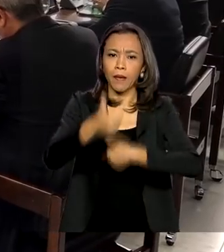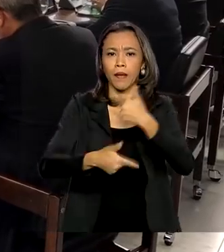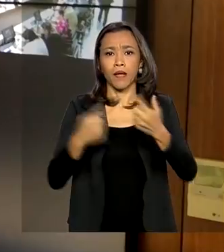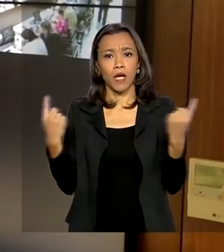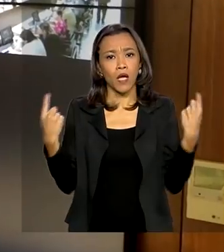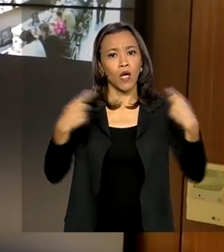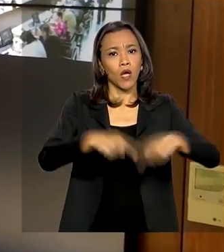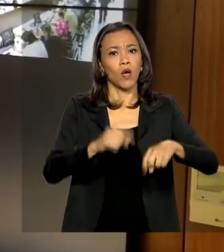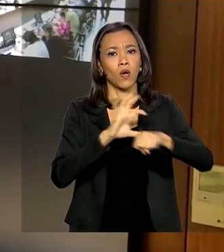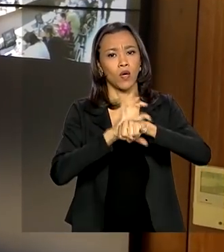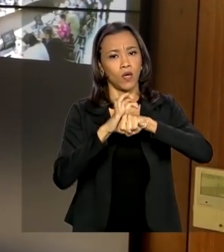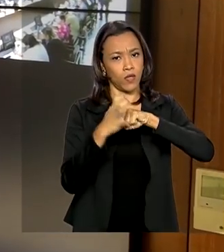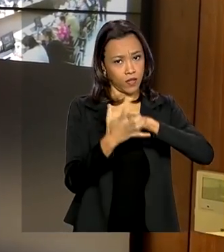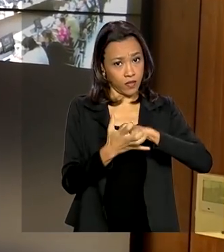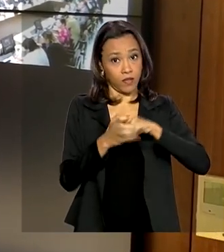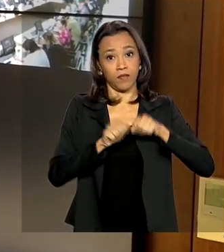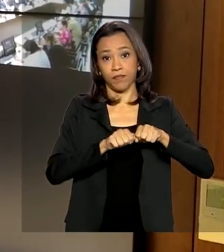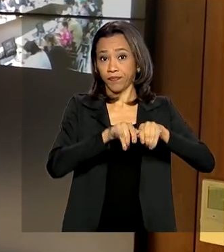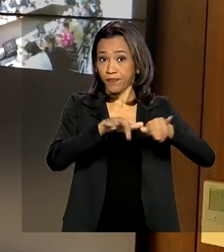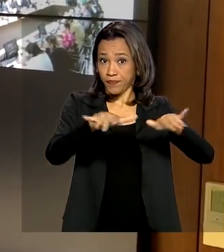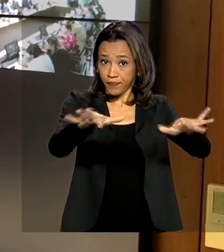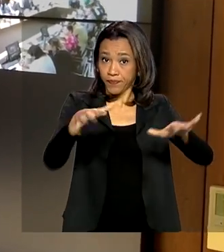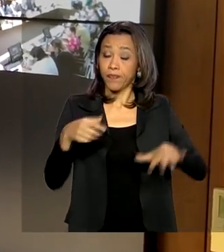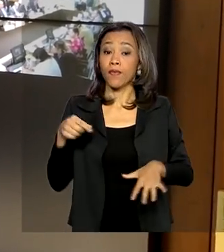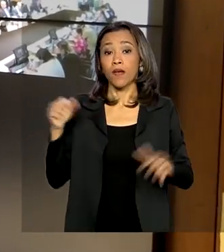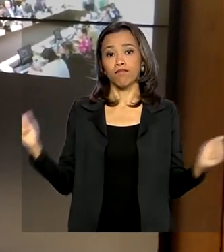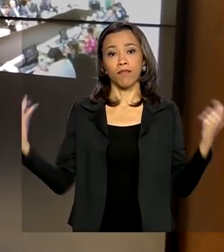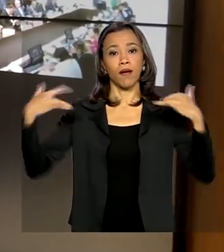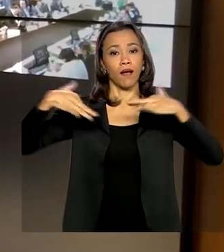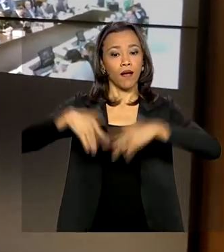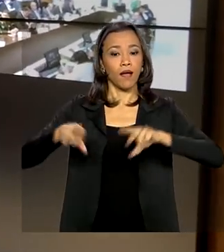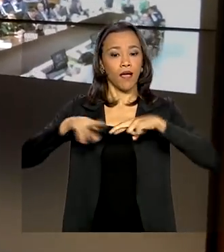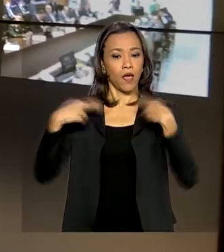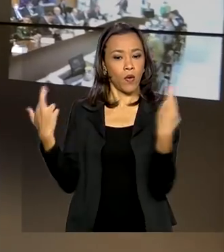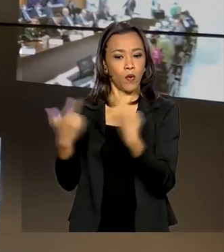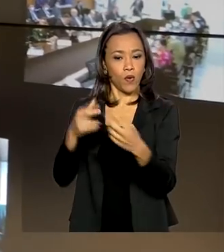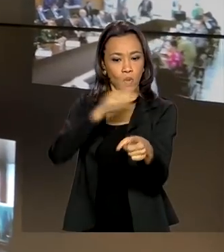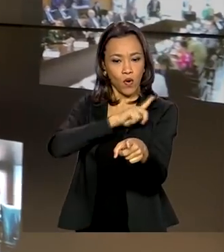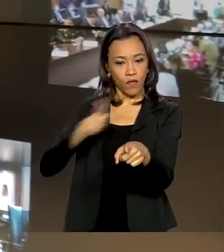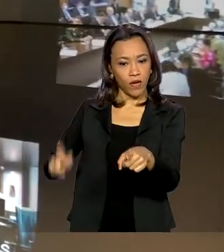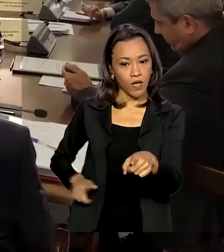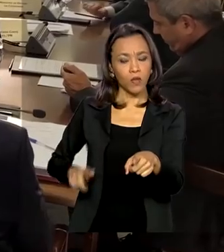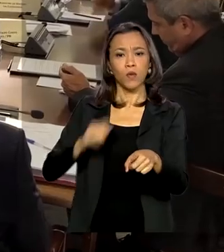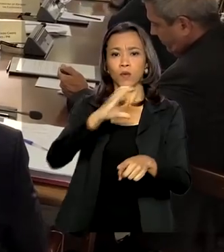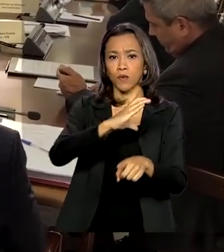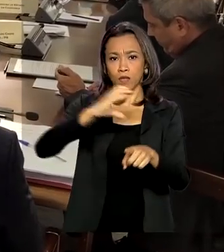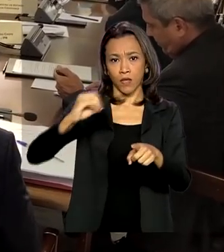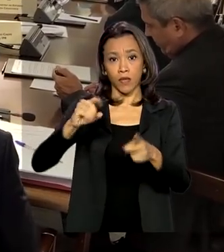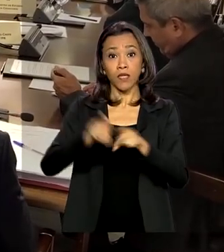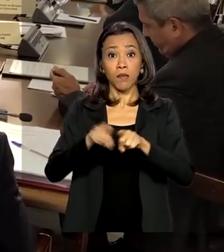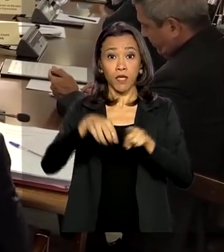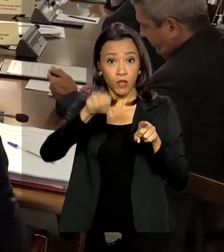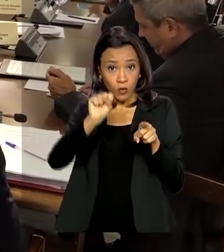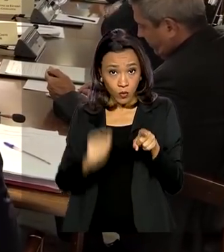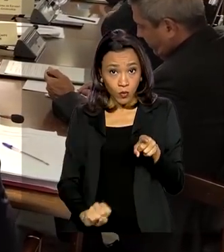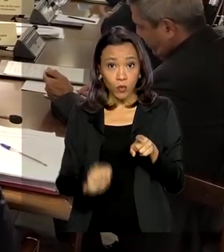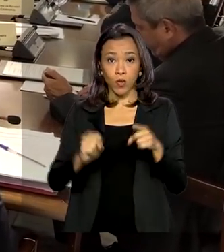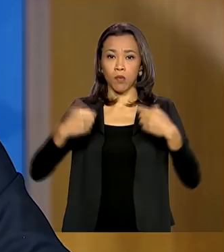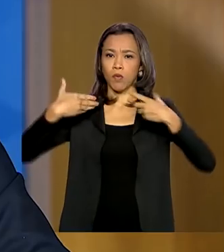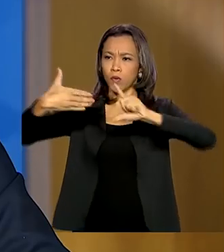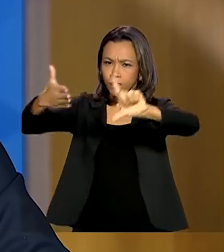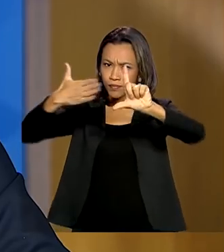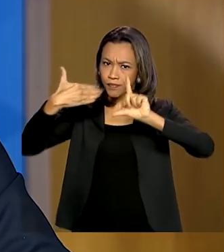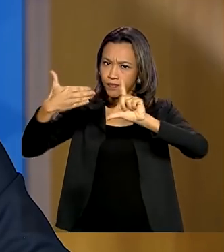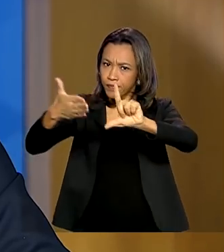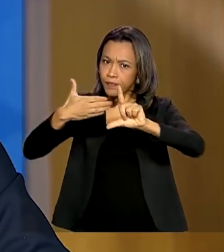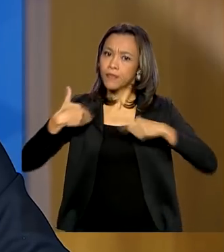a pandemia do novo coronavírus. Se reuniu com governadores do Centro-Oeste e Sul por videoconferência